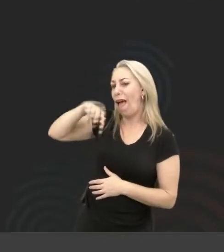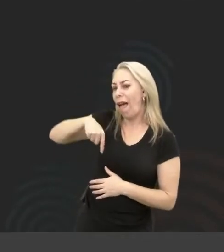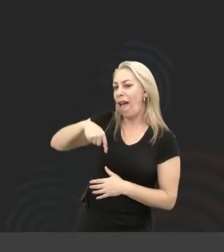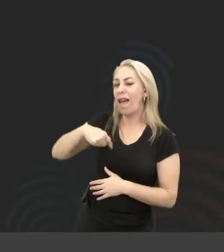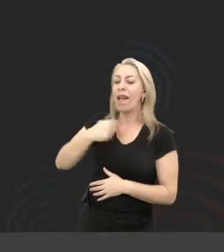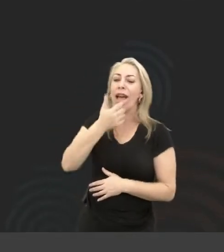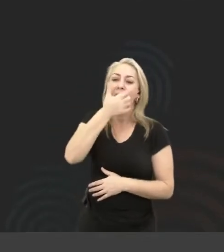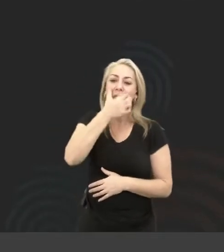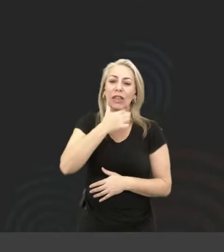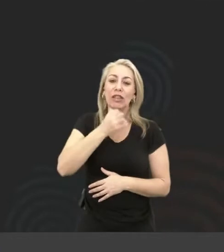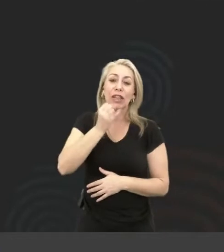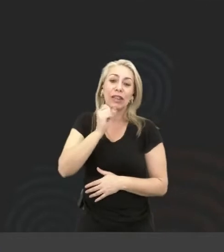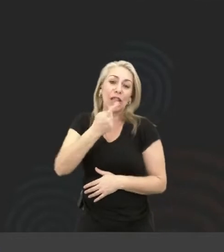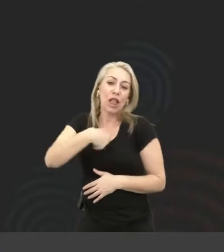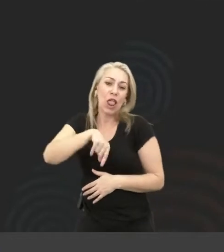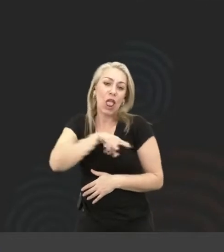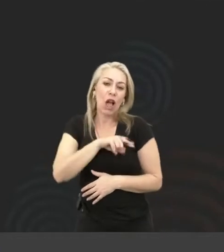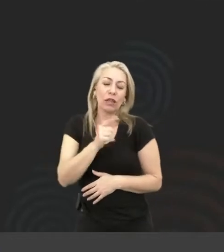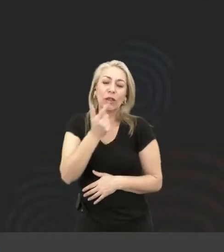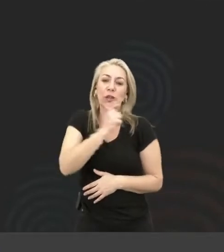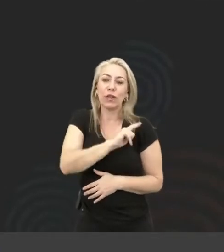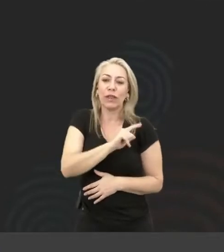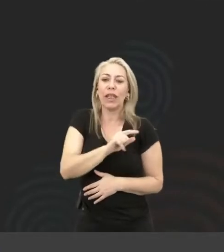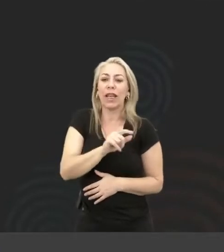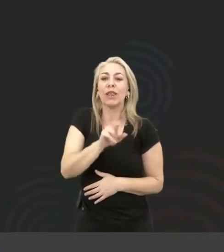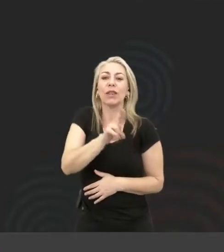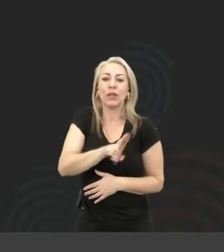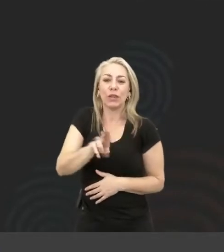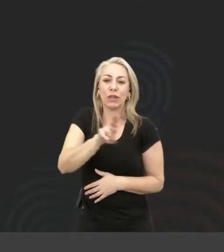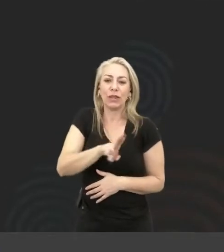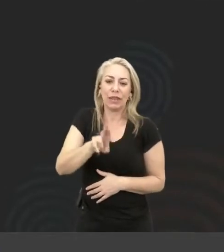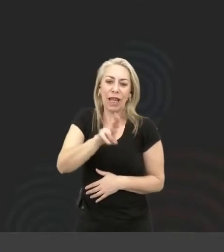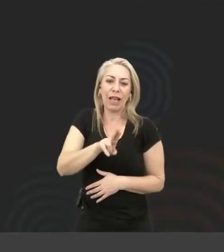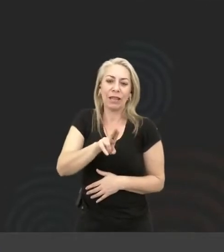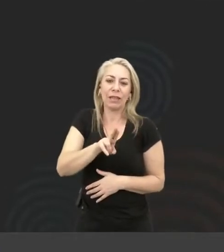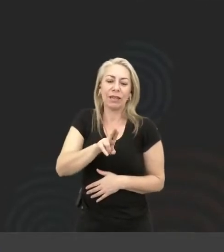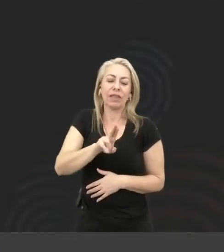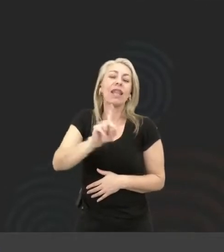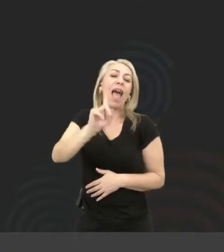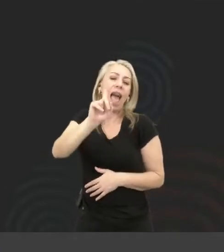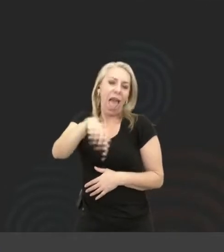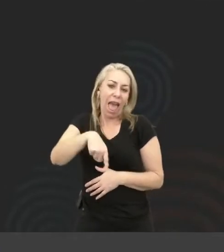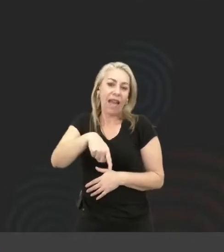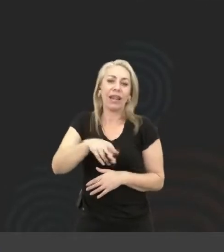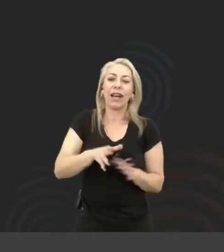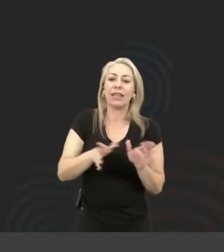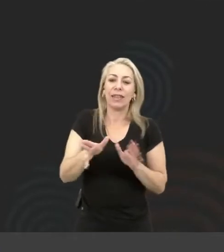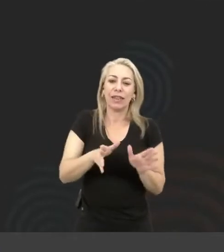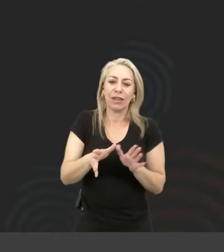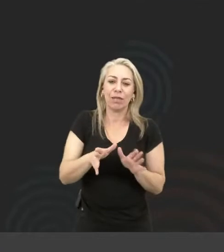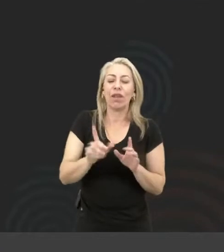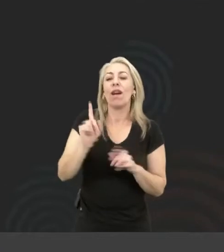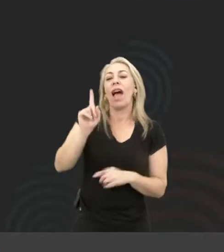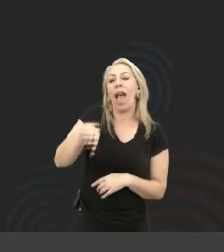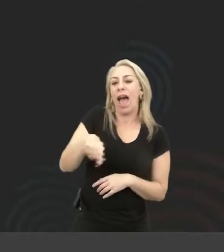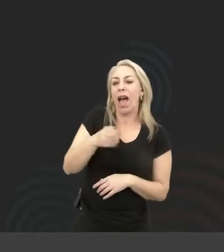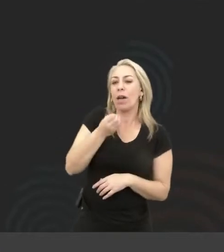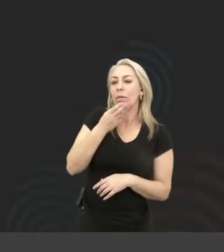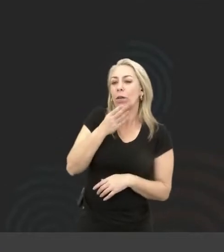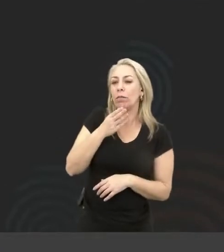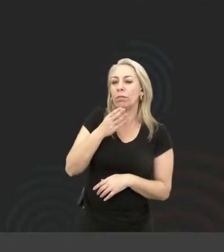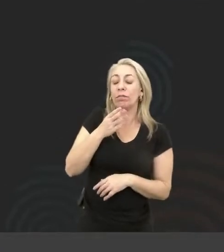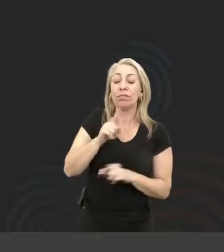que, se a gente consegue usar, aquilo está acessível. Aquilo é bom e, às vezes, não é bom.